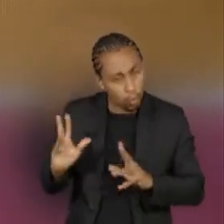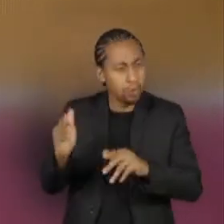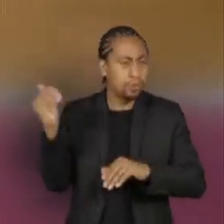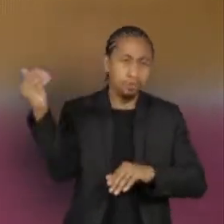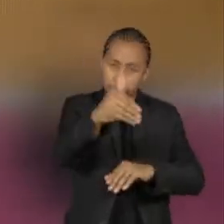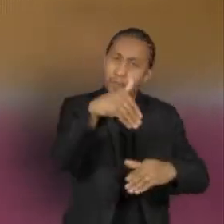votaram. Então... Então...